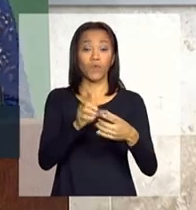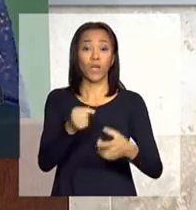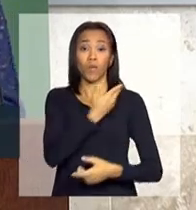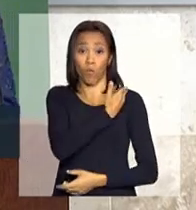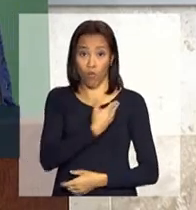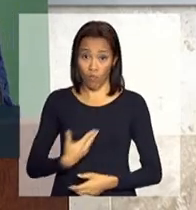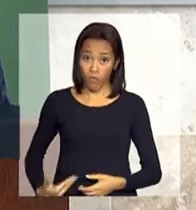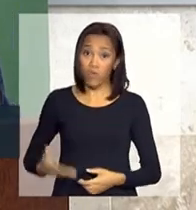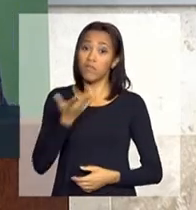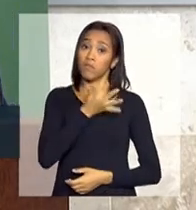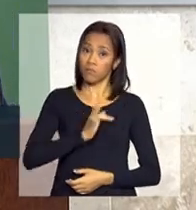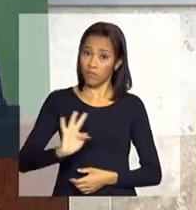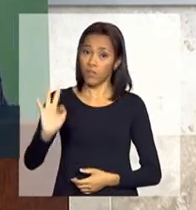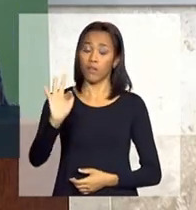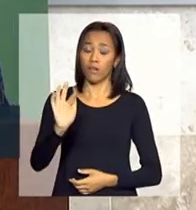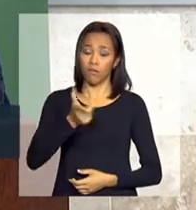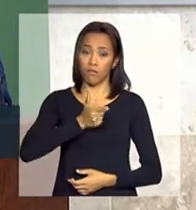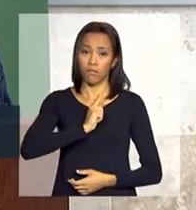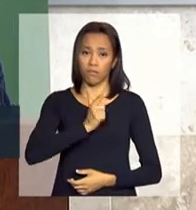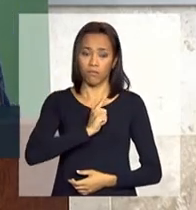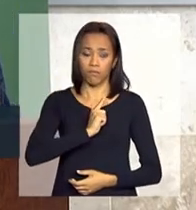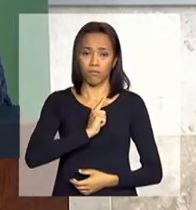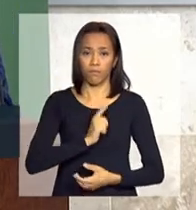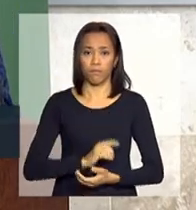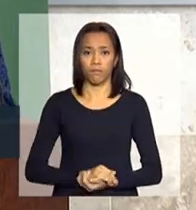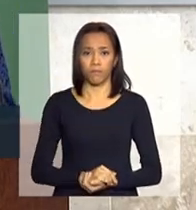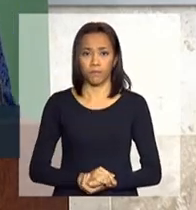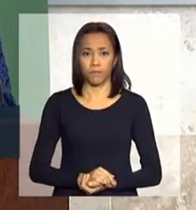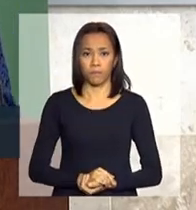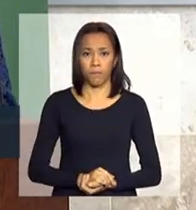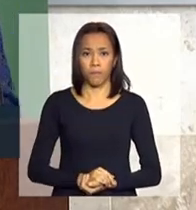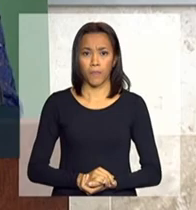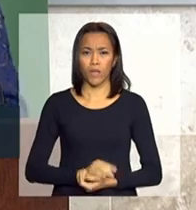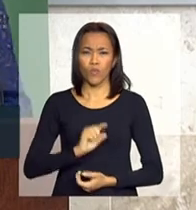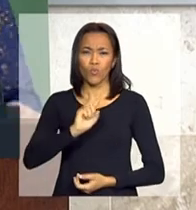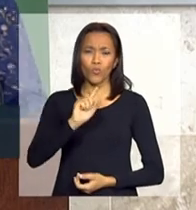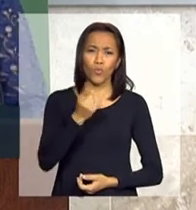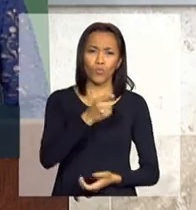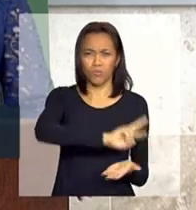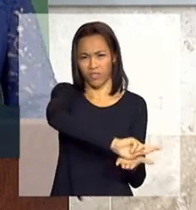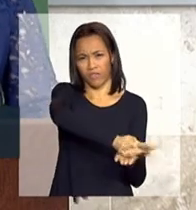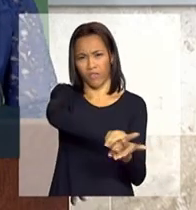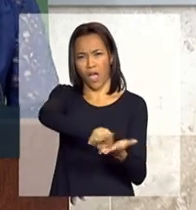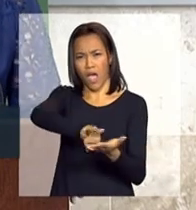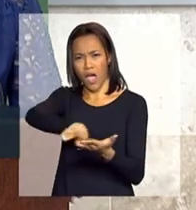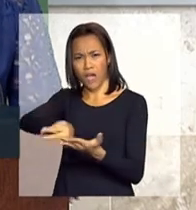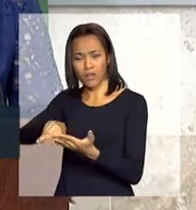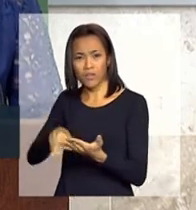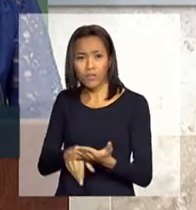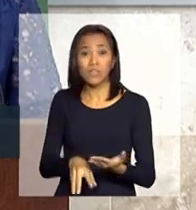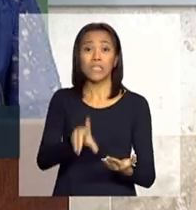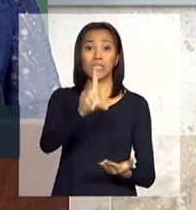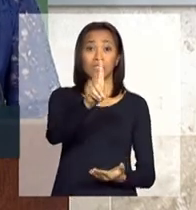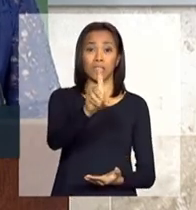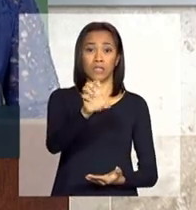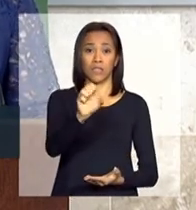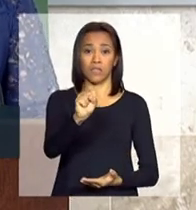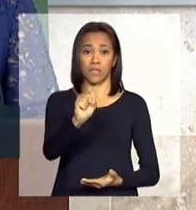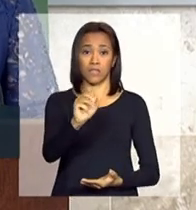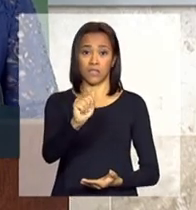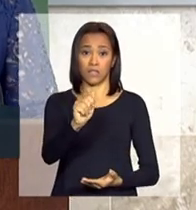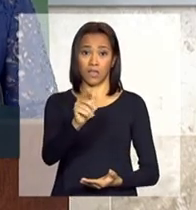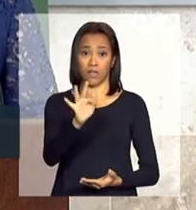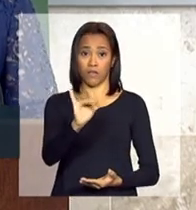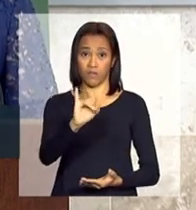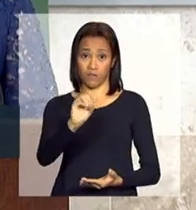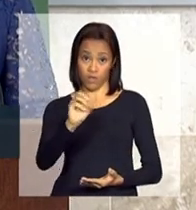para um dos desafios fundamentais, que é o